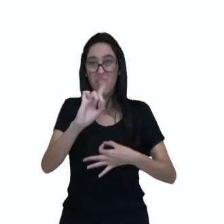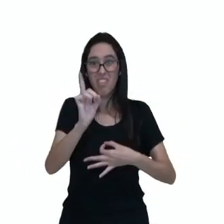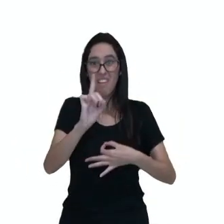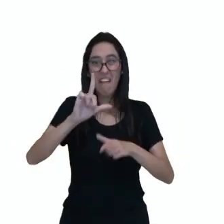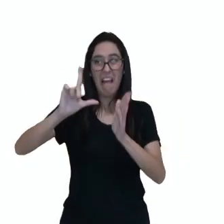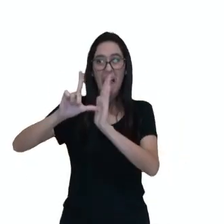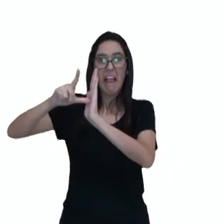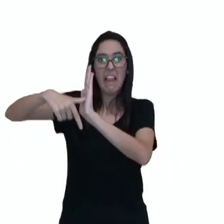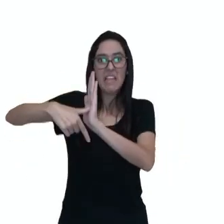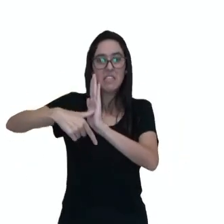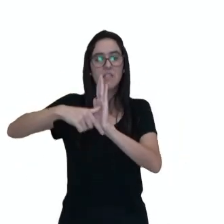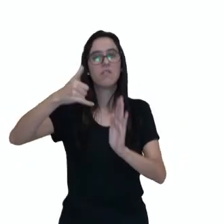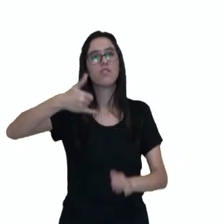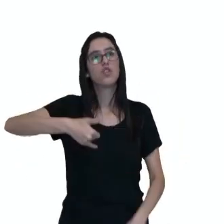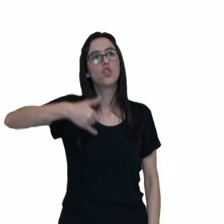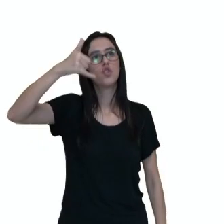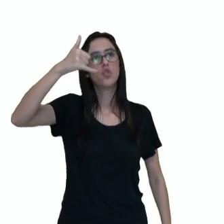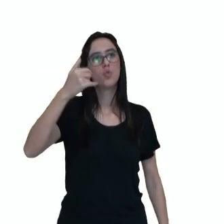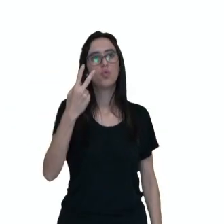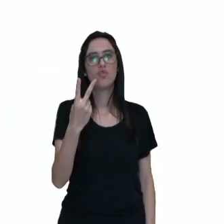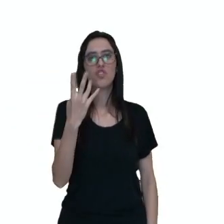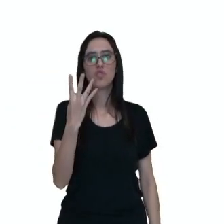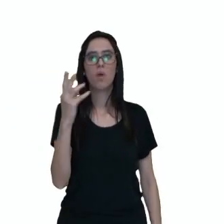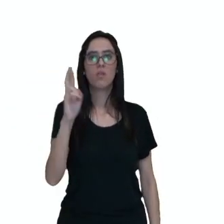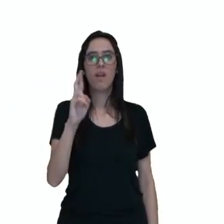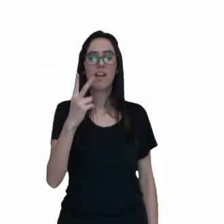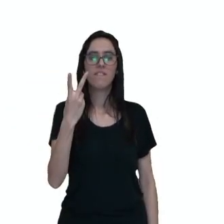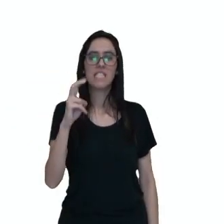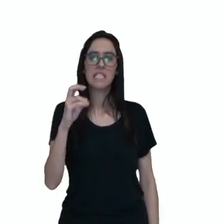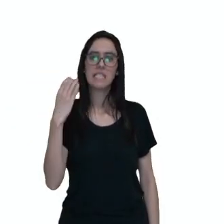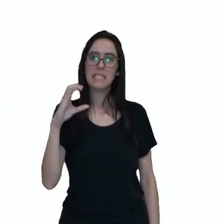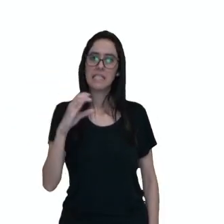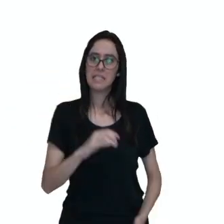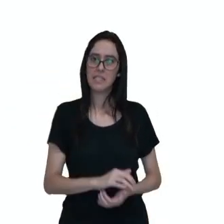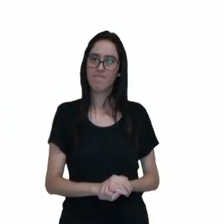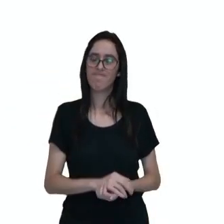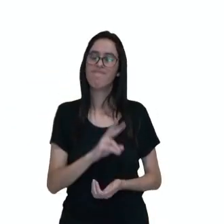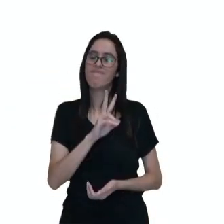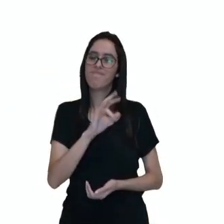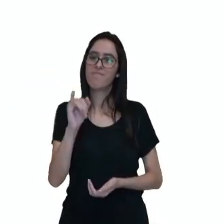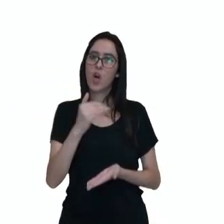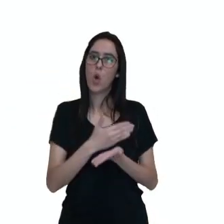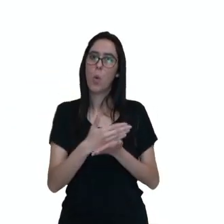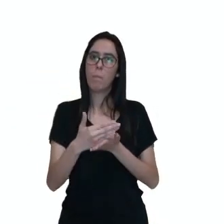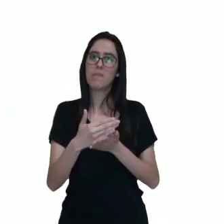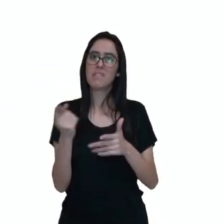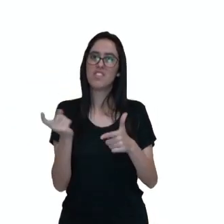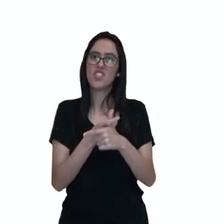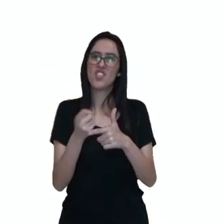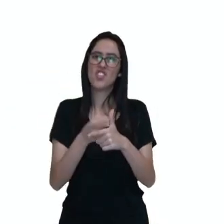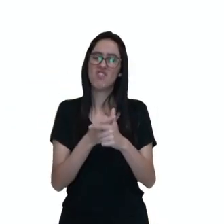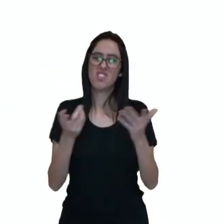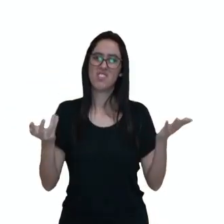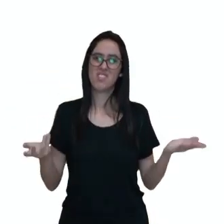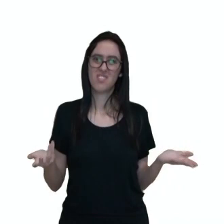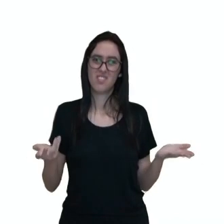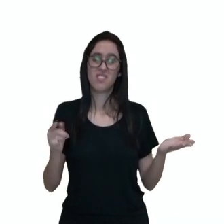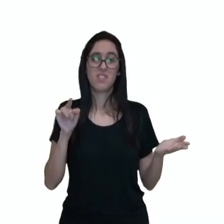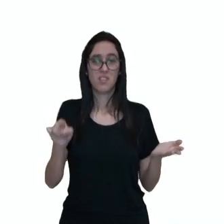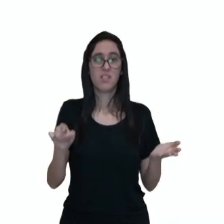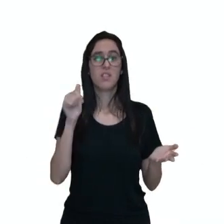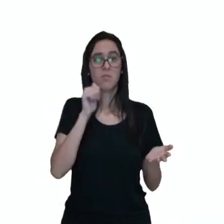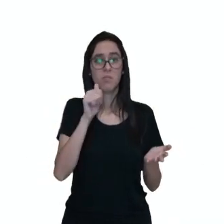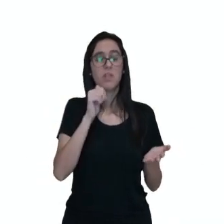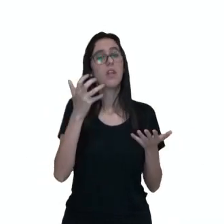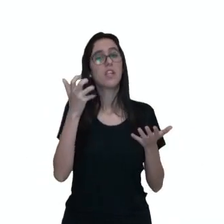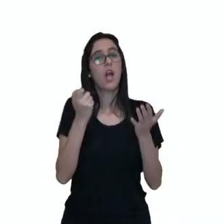,25. Isso significa que ela já vai começar a vida financeira dela endividada. Ela afirma que está comprando